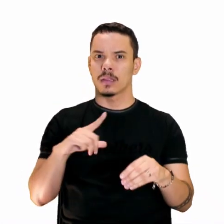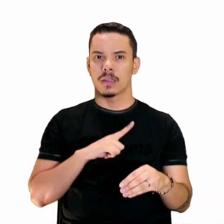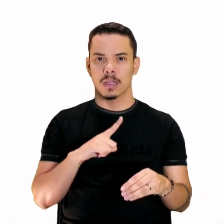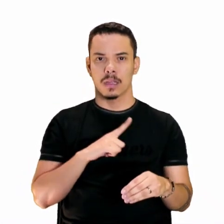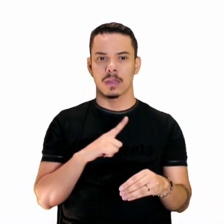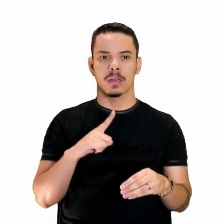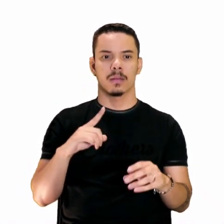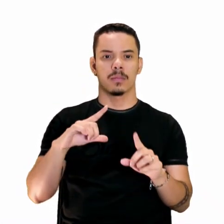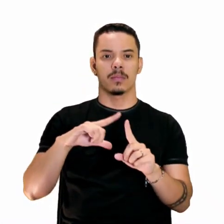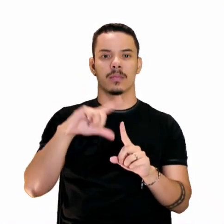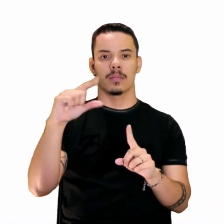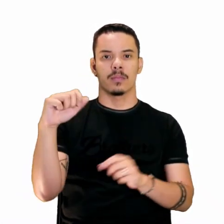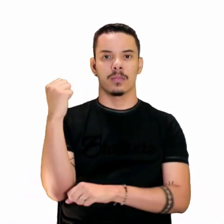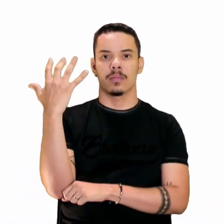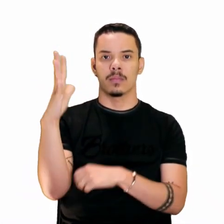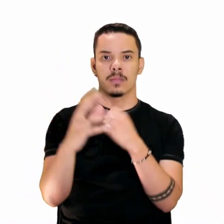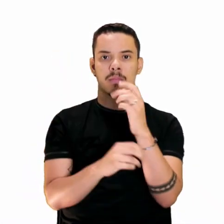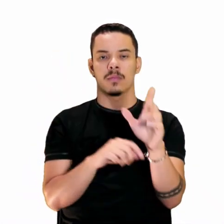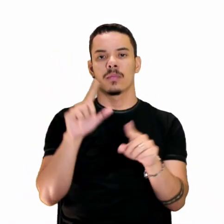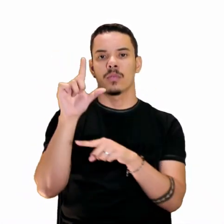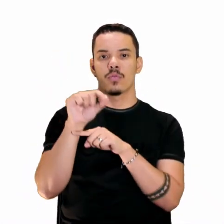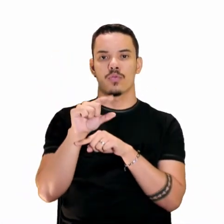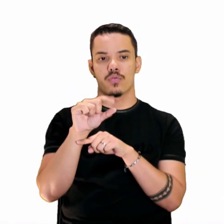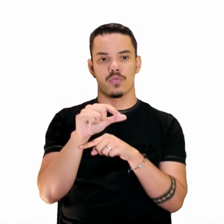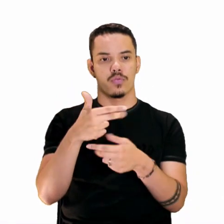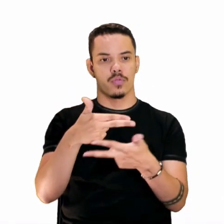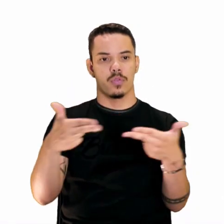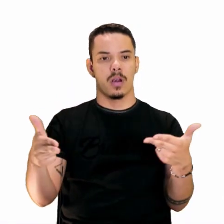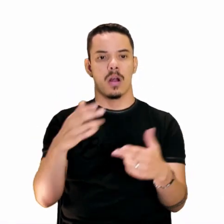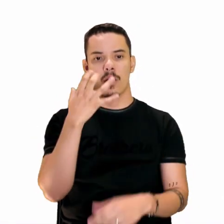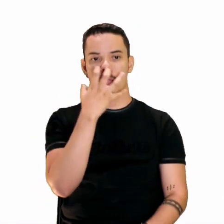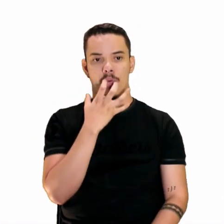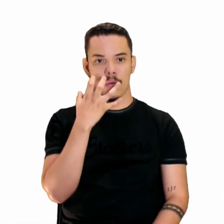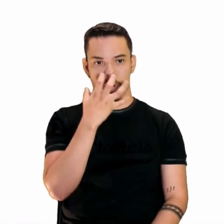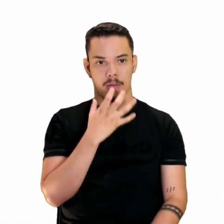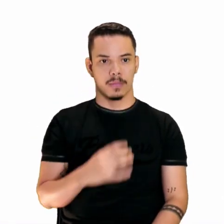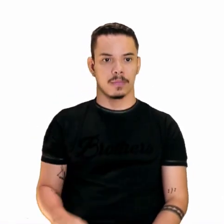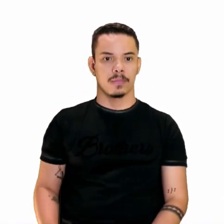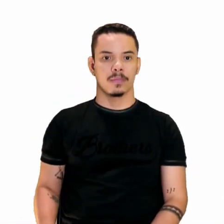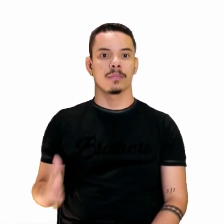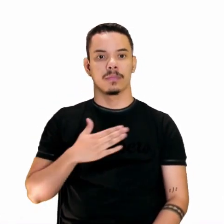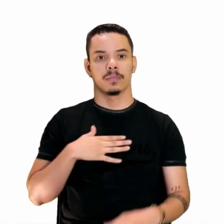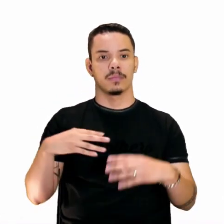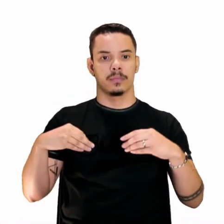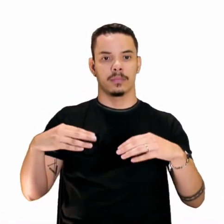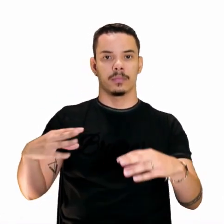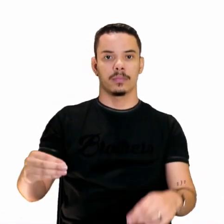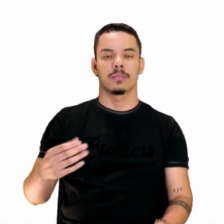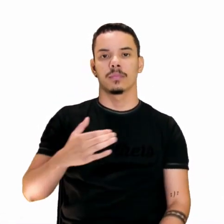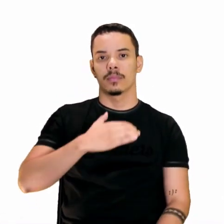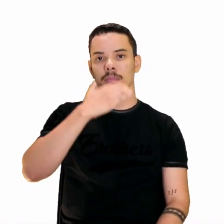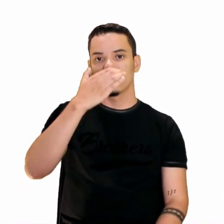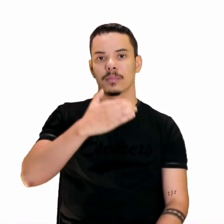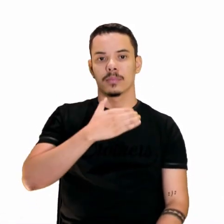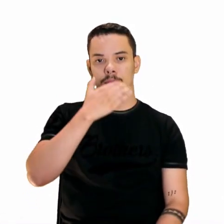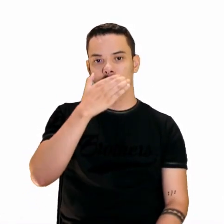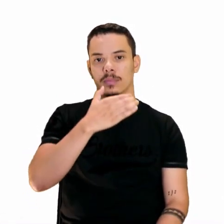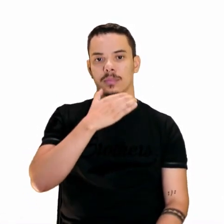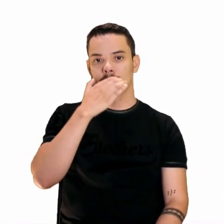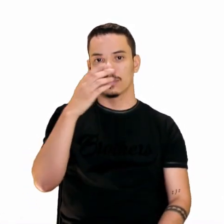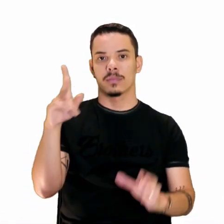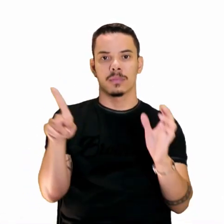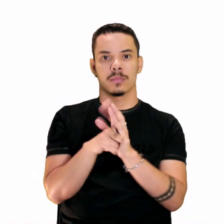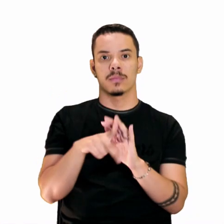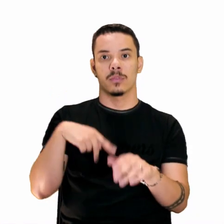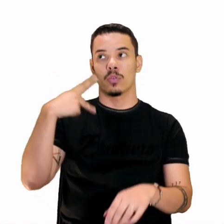palmeiras onde canta o sabiá. Não é assim? Olha aqui o começo. Minha terra tem macieiras da